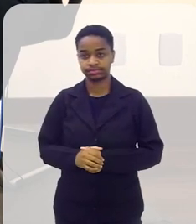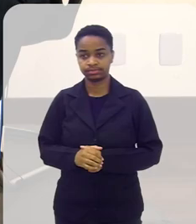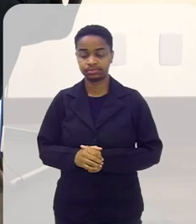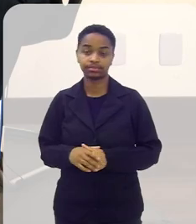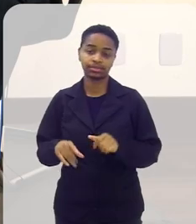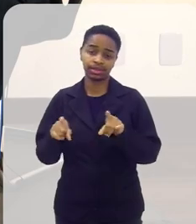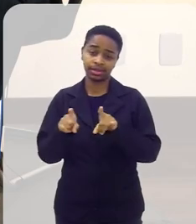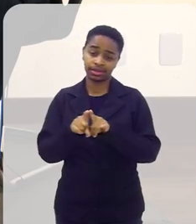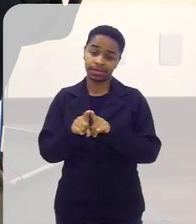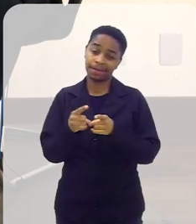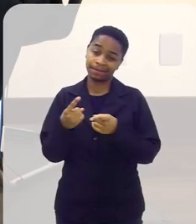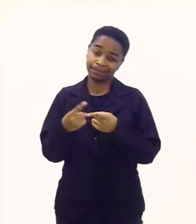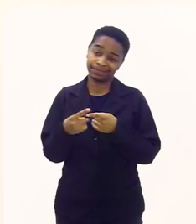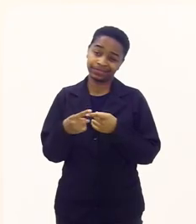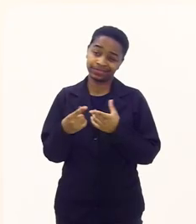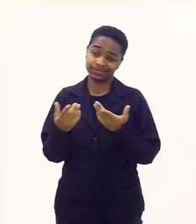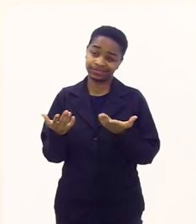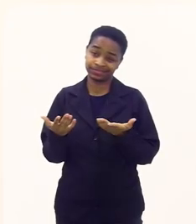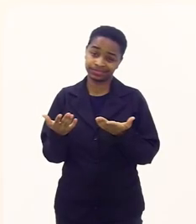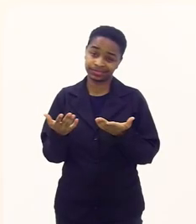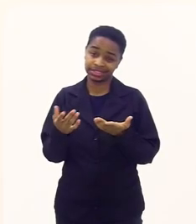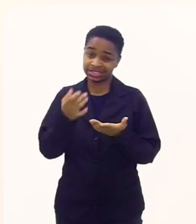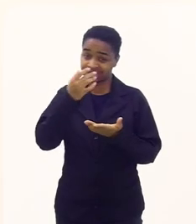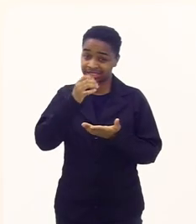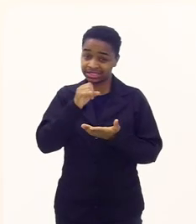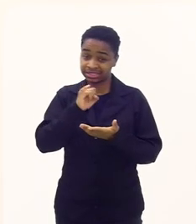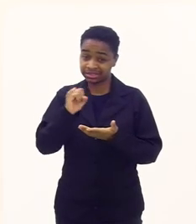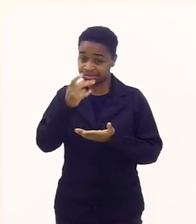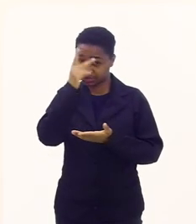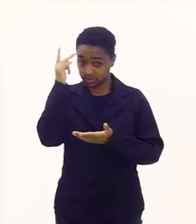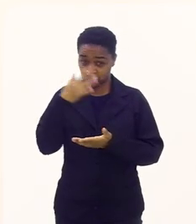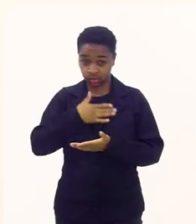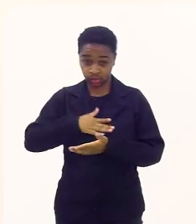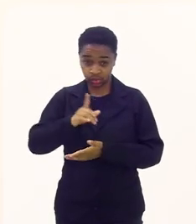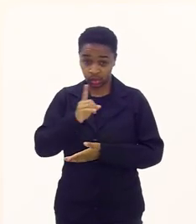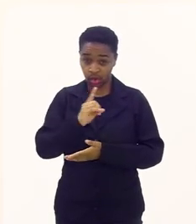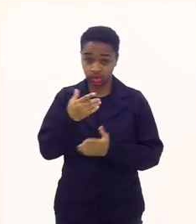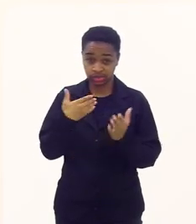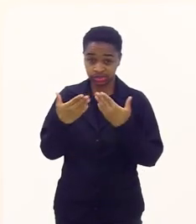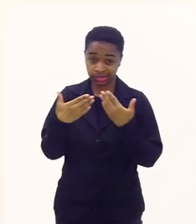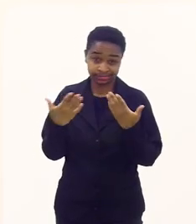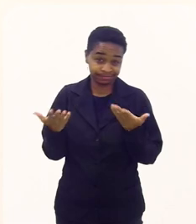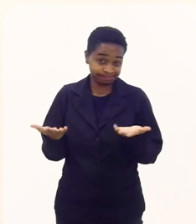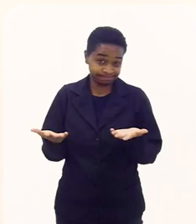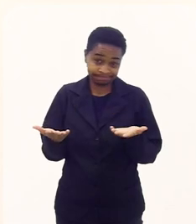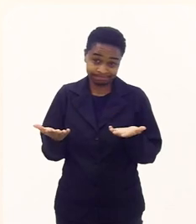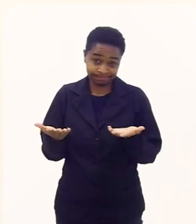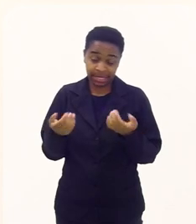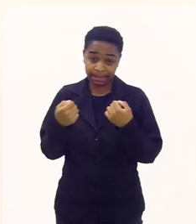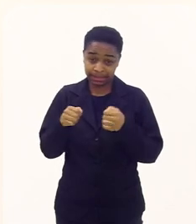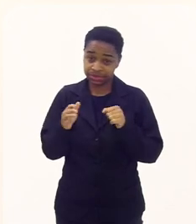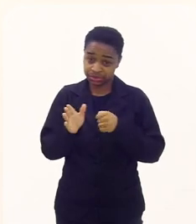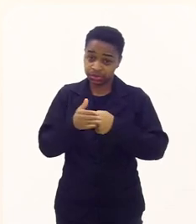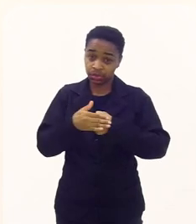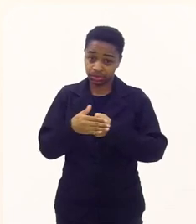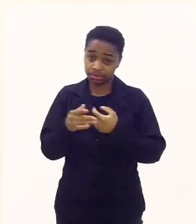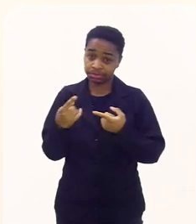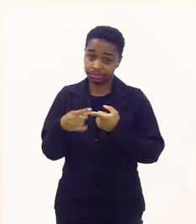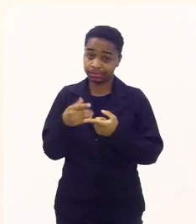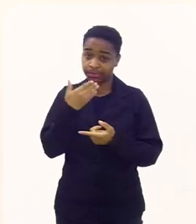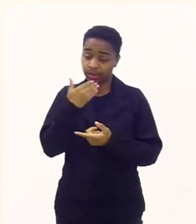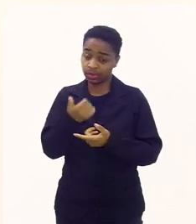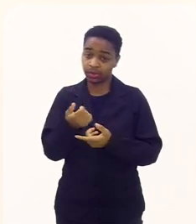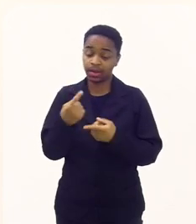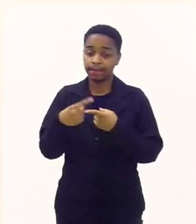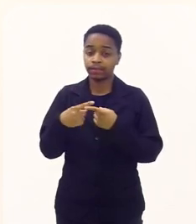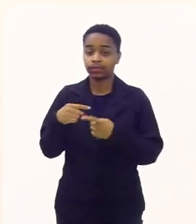diálogo sim até porque né gente desculpa é pessoa que não gosta de diálogo por um buraco e entra né faz tatu